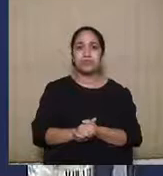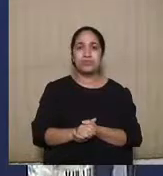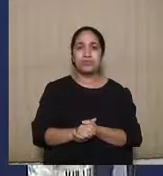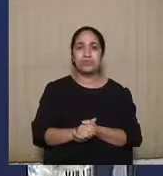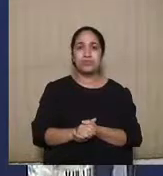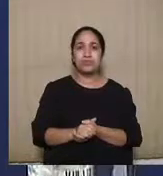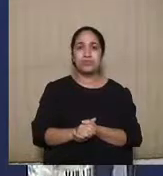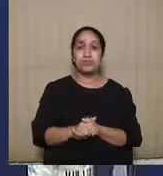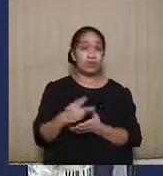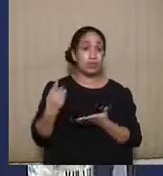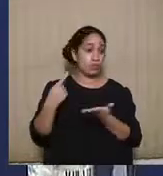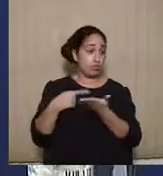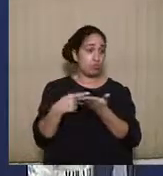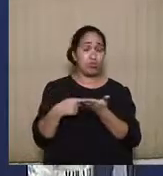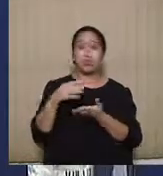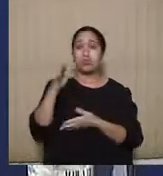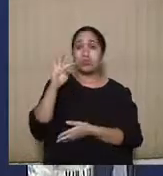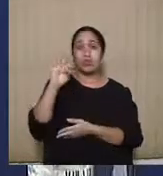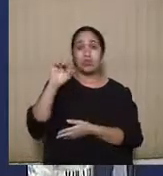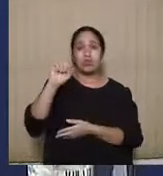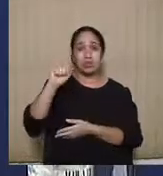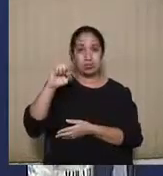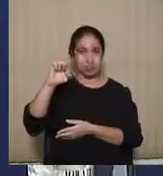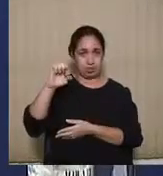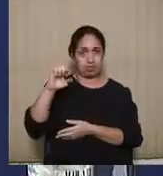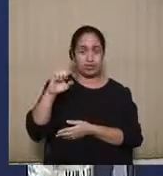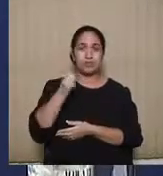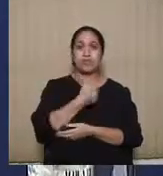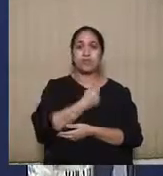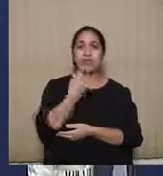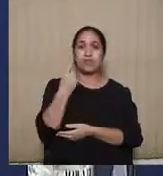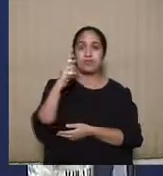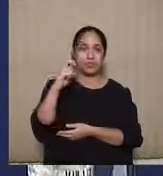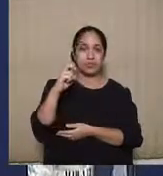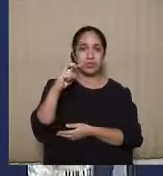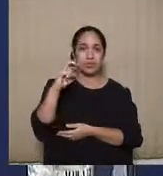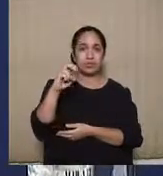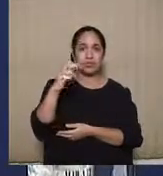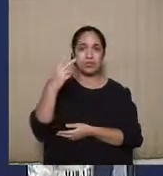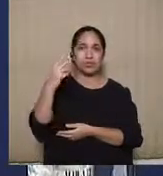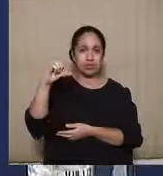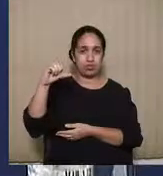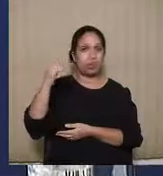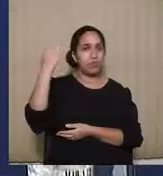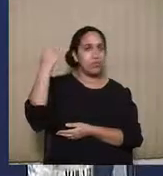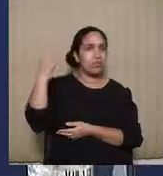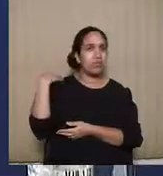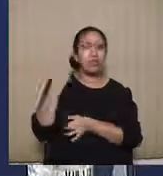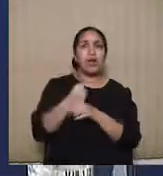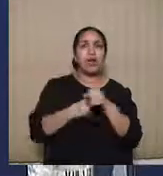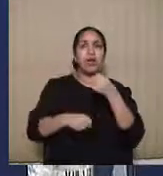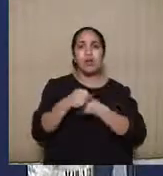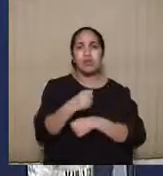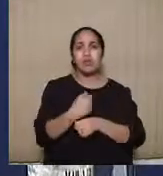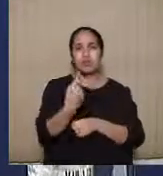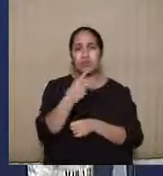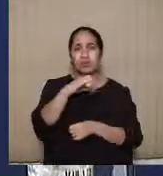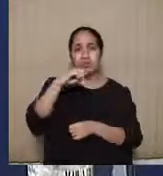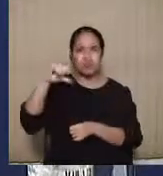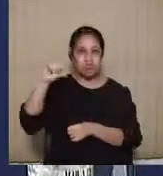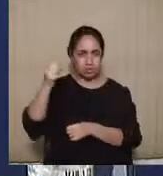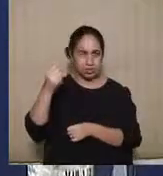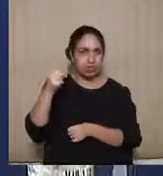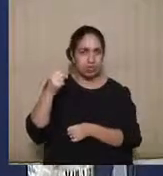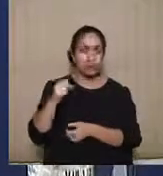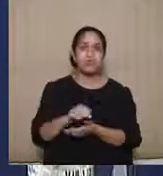Tem um acórdão aqui do TSE, que é o 15.529, um acórdão antigo de 1998, do ministro Eduardo Alckmin, que vai